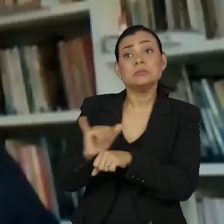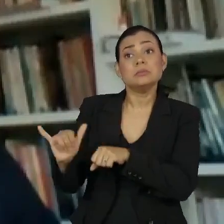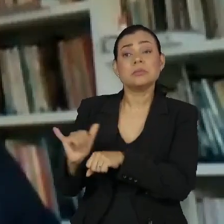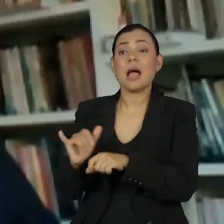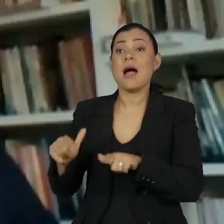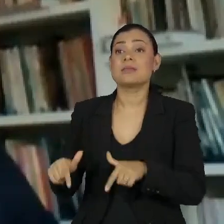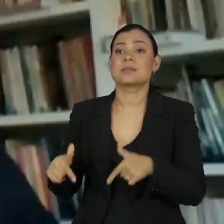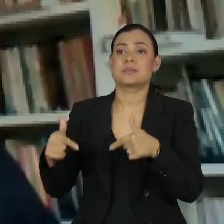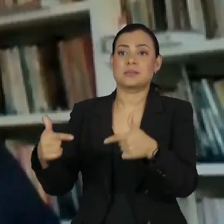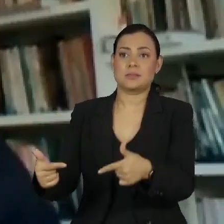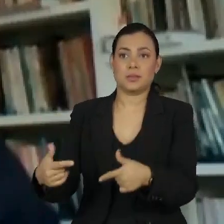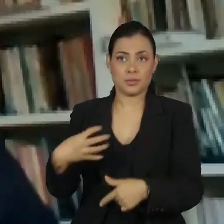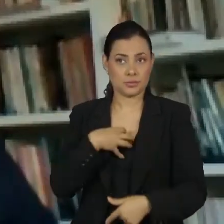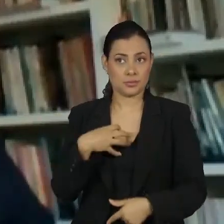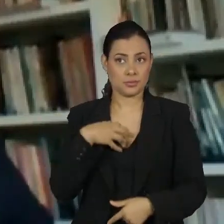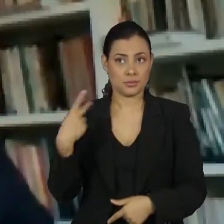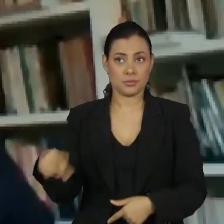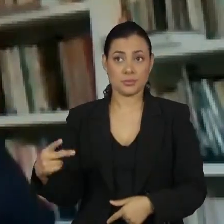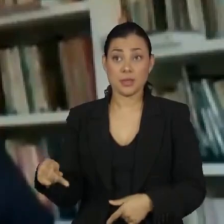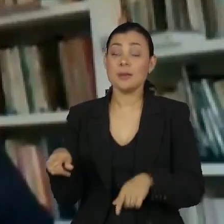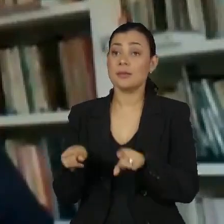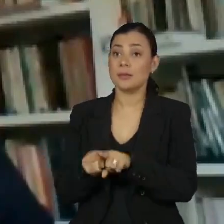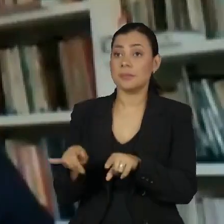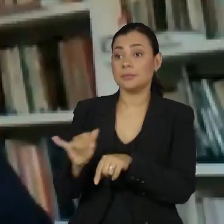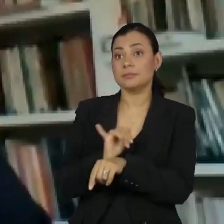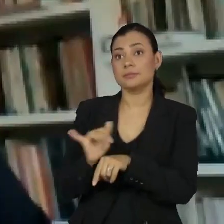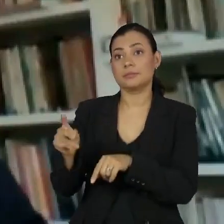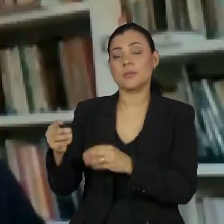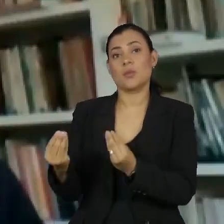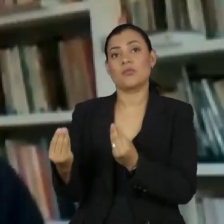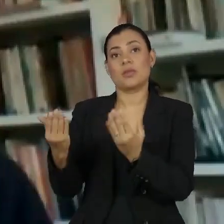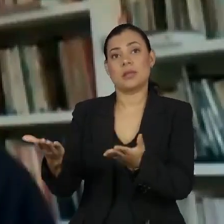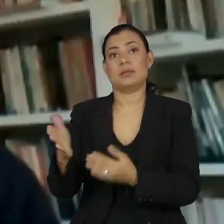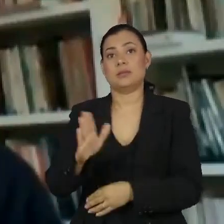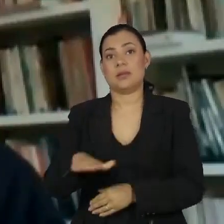práticas e os recursos oferecidos para os estudantes.